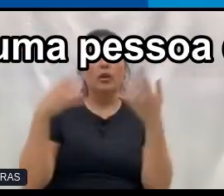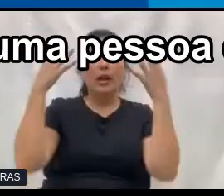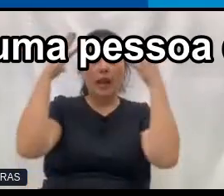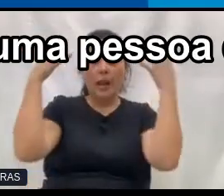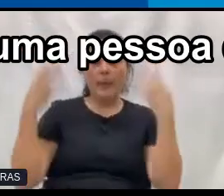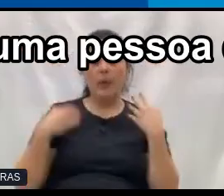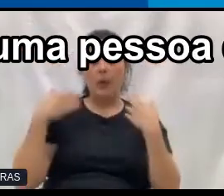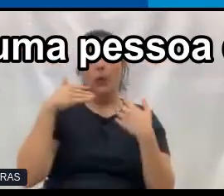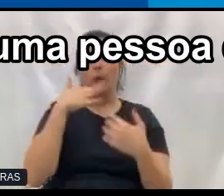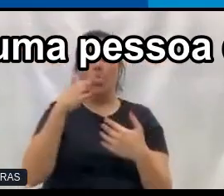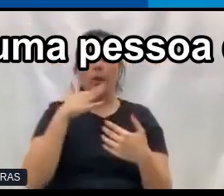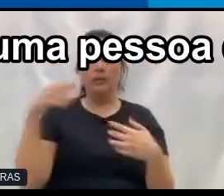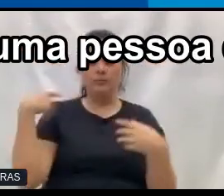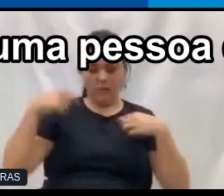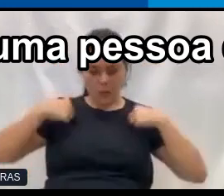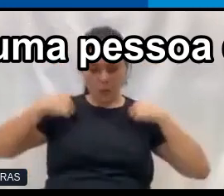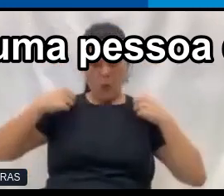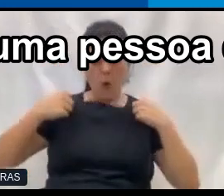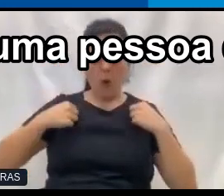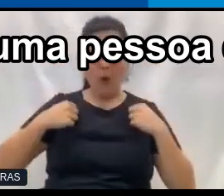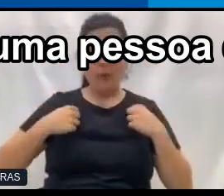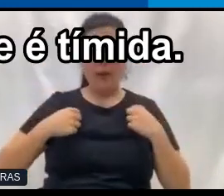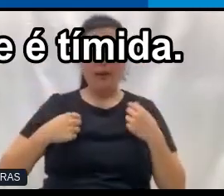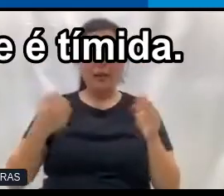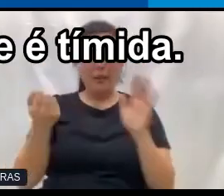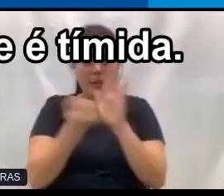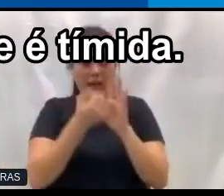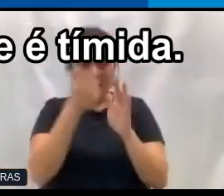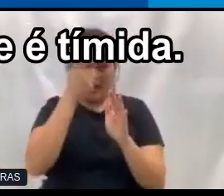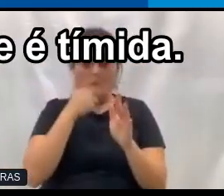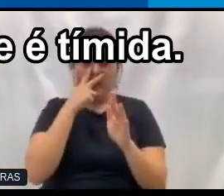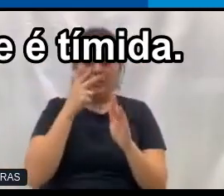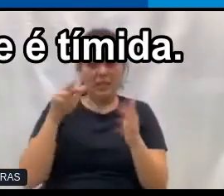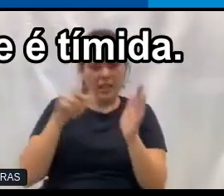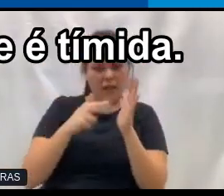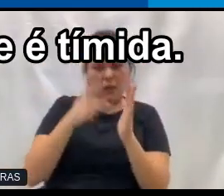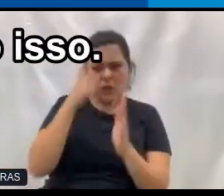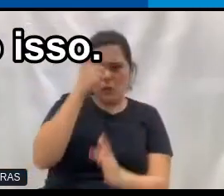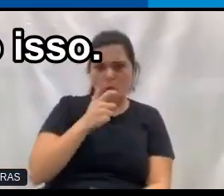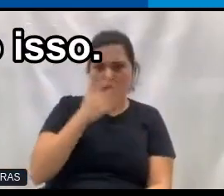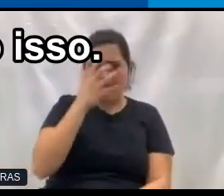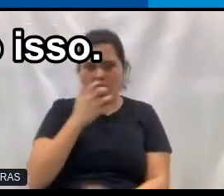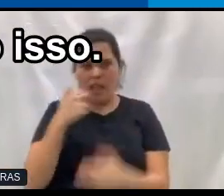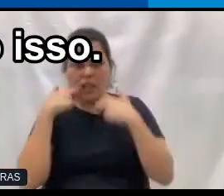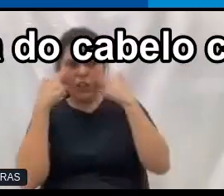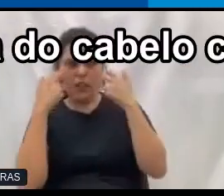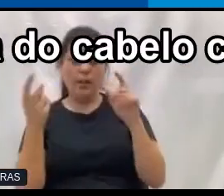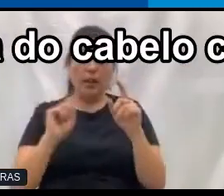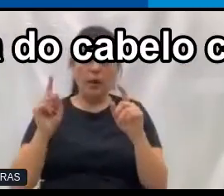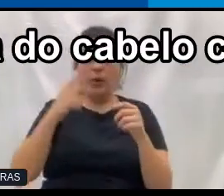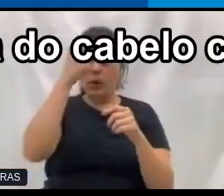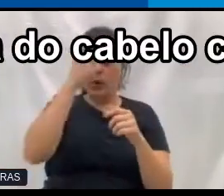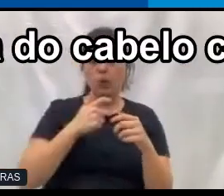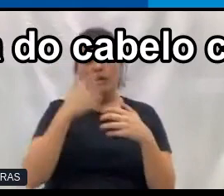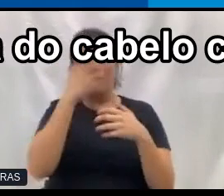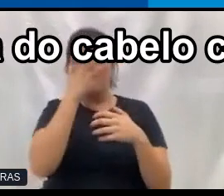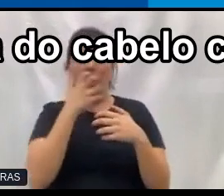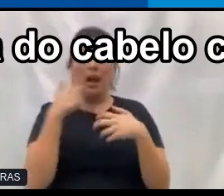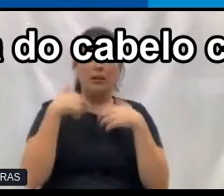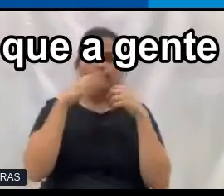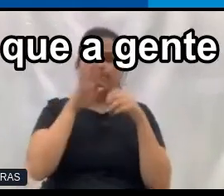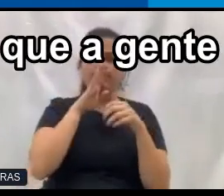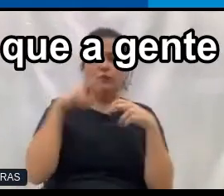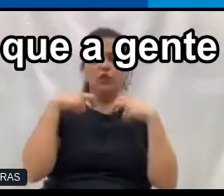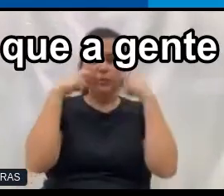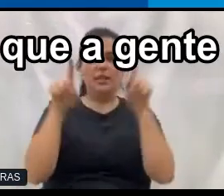visual, que significa que eu não sou uma pessoa que é séria, que é quieta, que é tímida, eu sou tudo isso, mas também sou a pessoa do cabelo